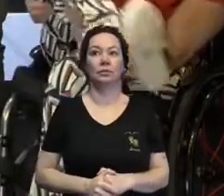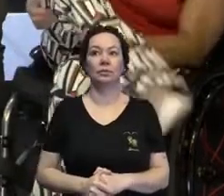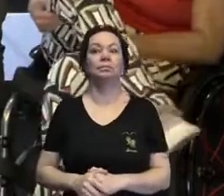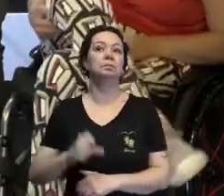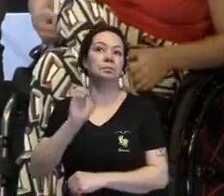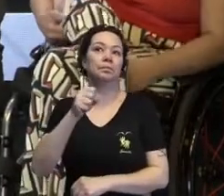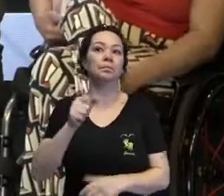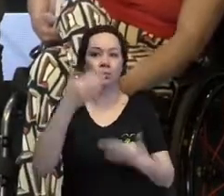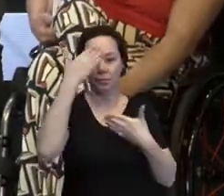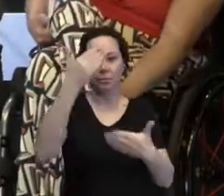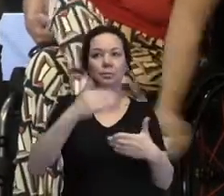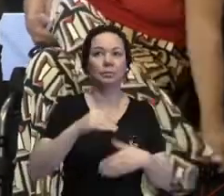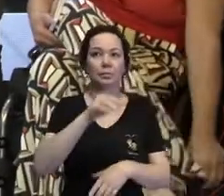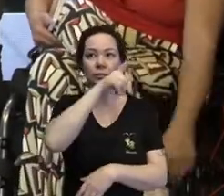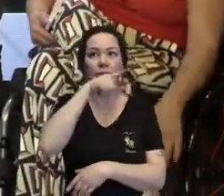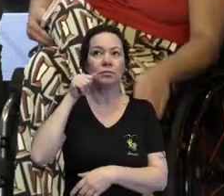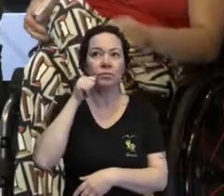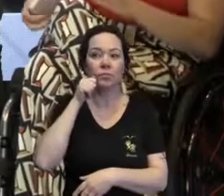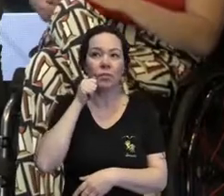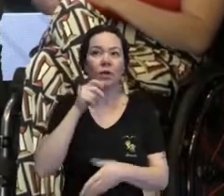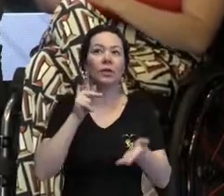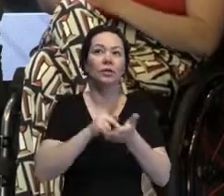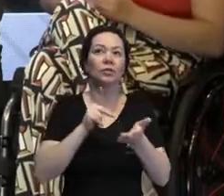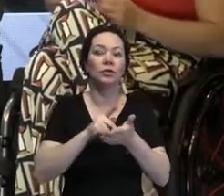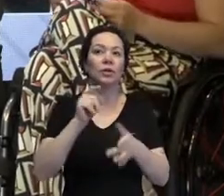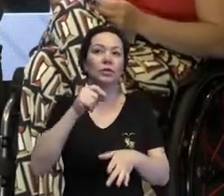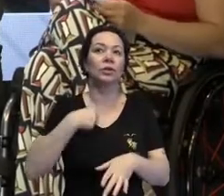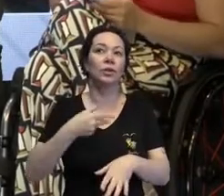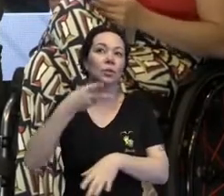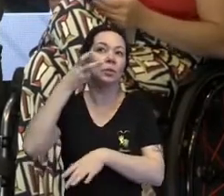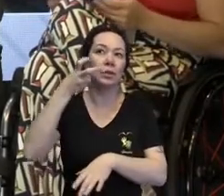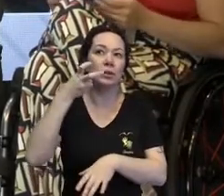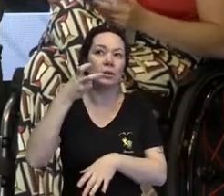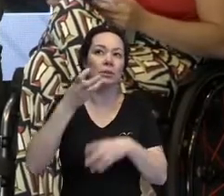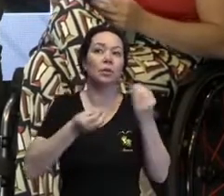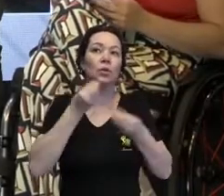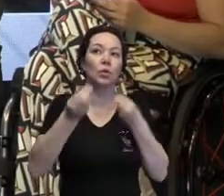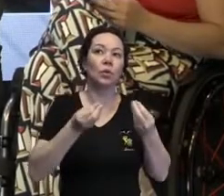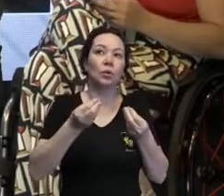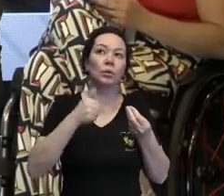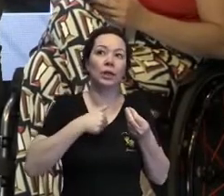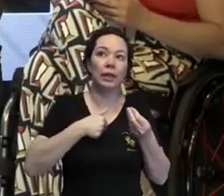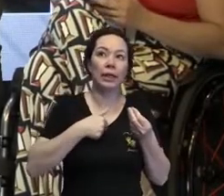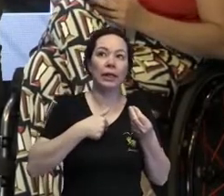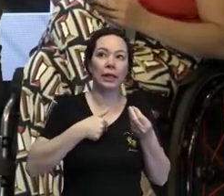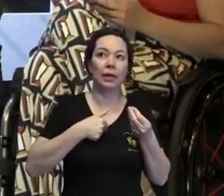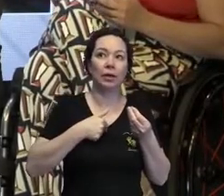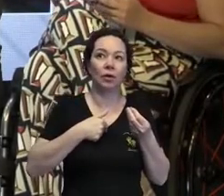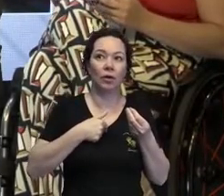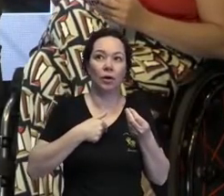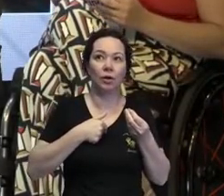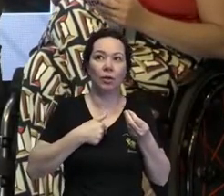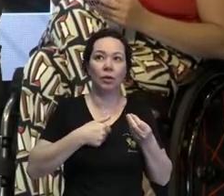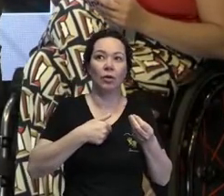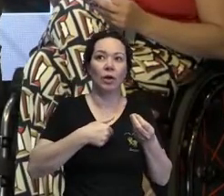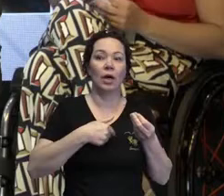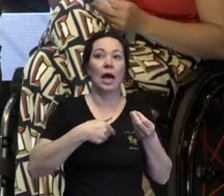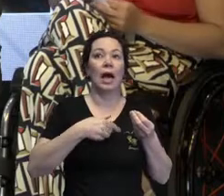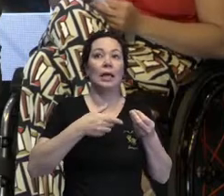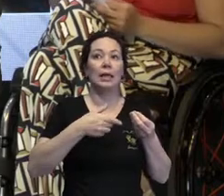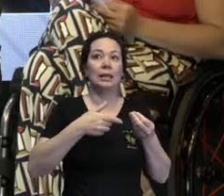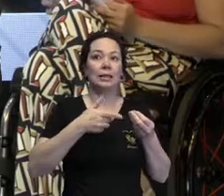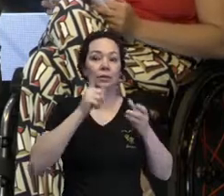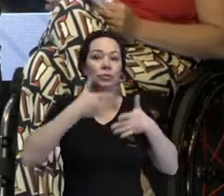Sim, obrigada, Alex. Realmente o que eu sinto é que como eu fui uma pessoa sem deficiência e agora sou uma pessoa com deficiência,